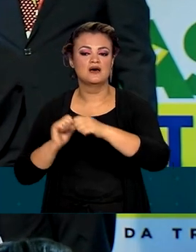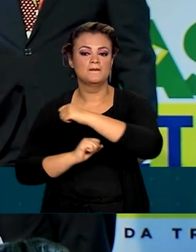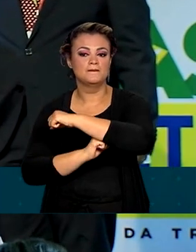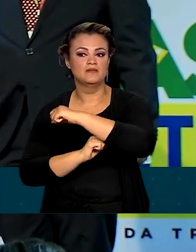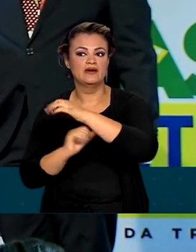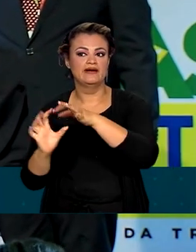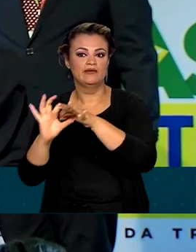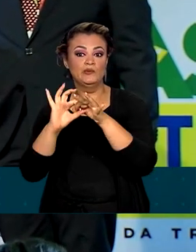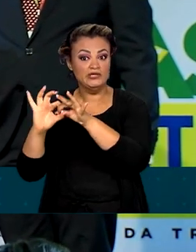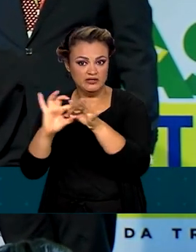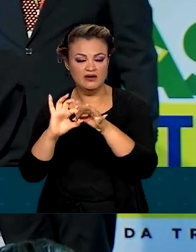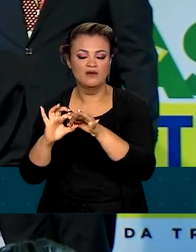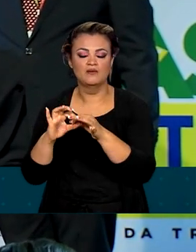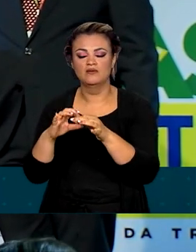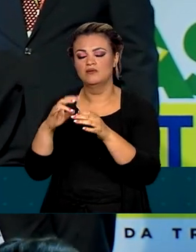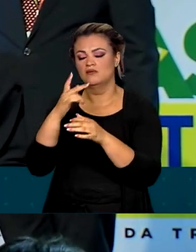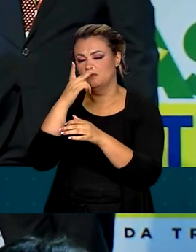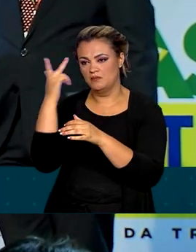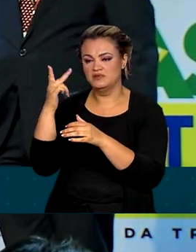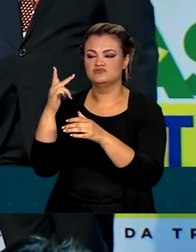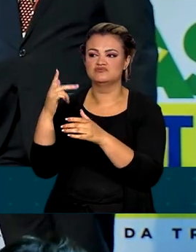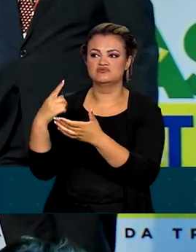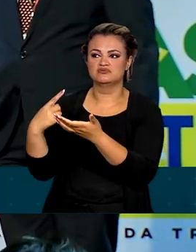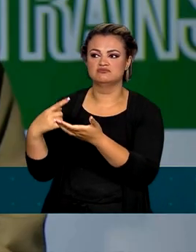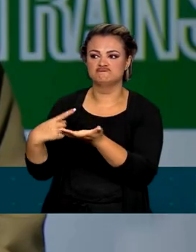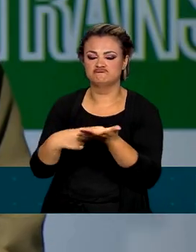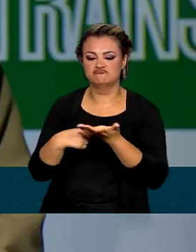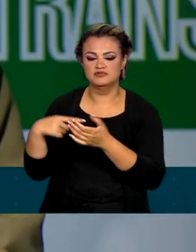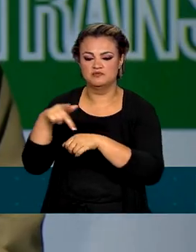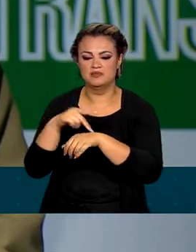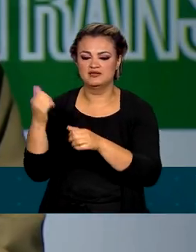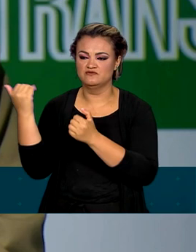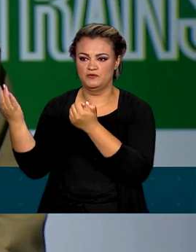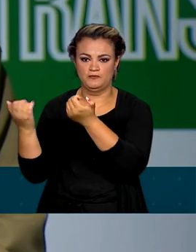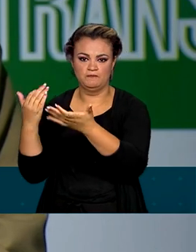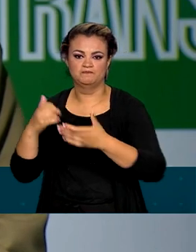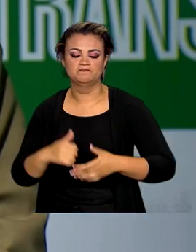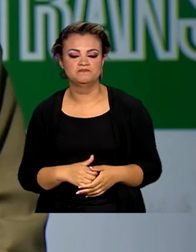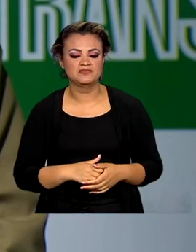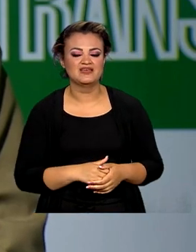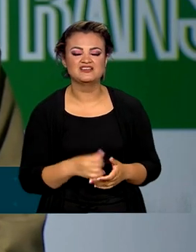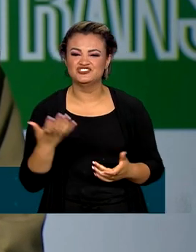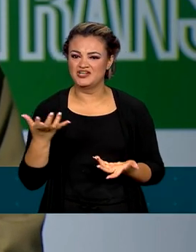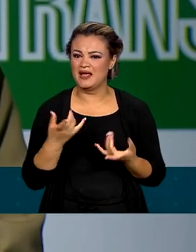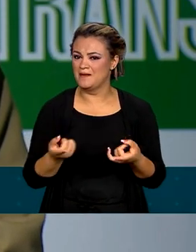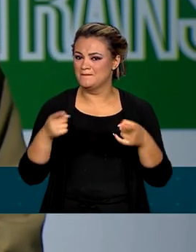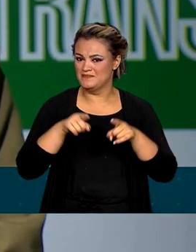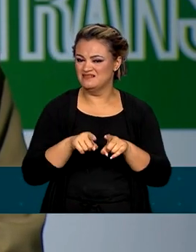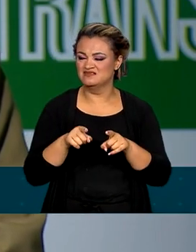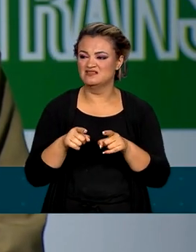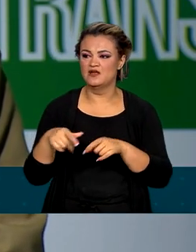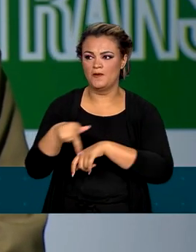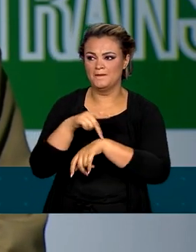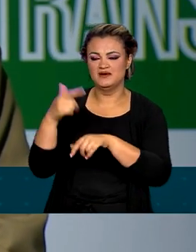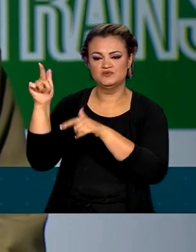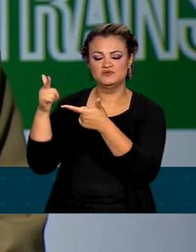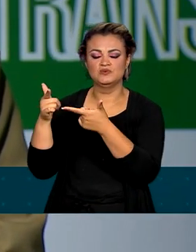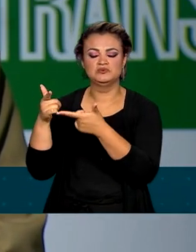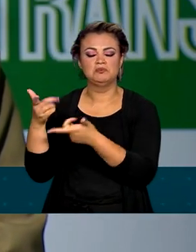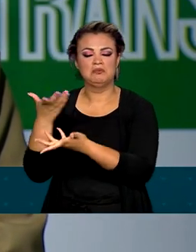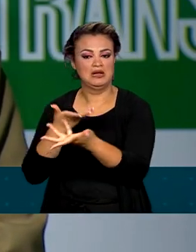parceiros tradicionais no cenário internacional. Nós queremos com esses países ter uma relação intensa,